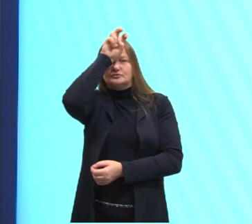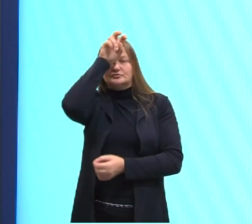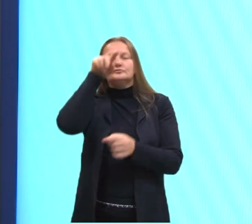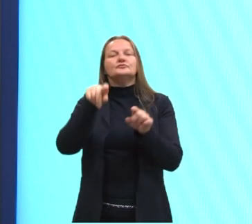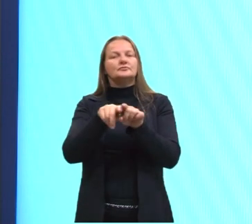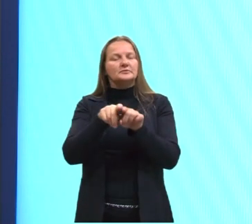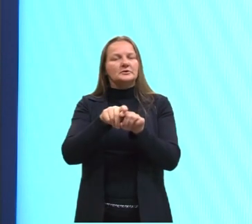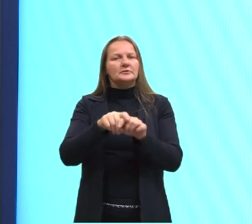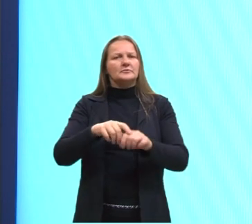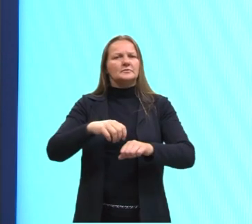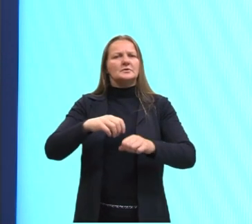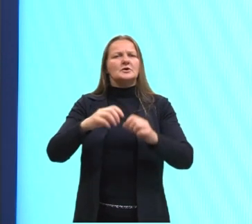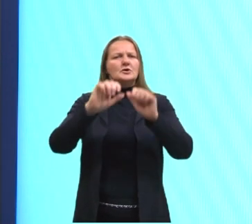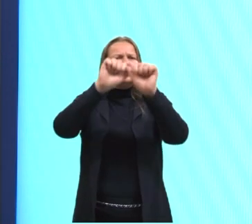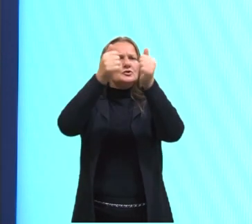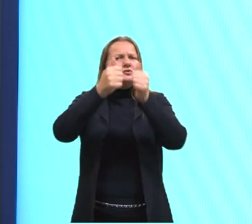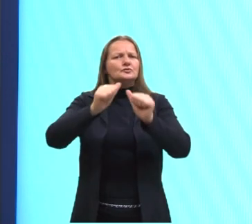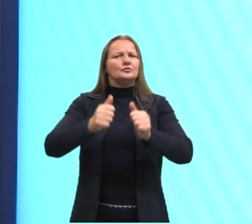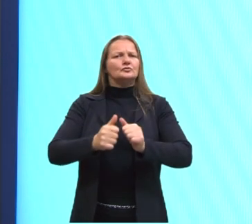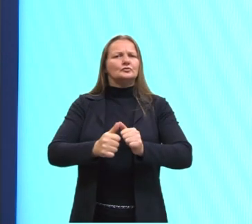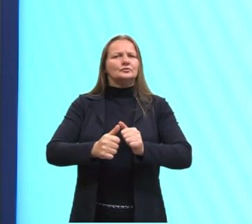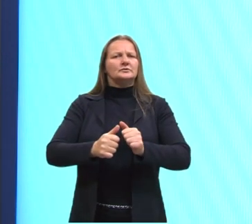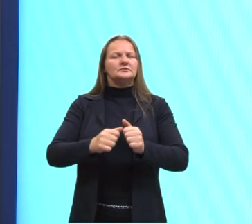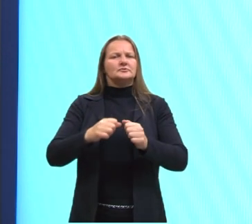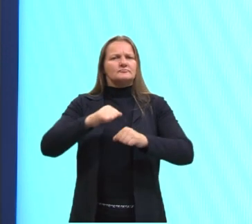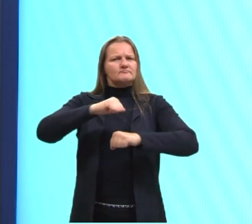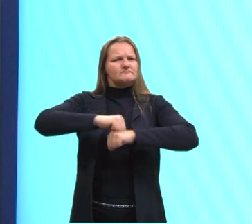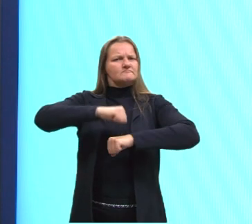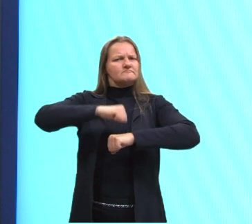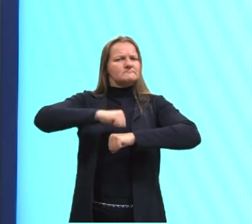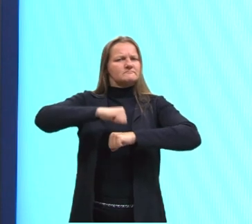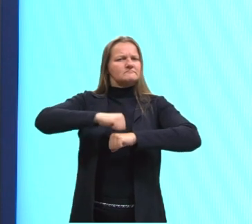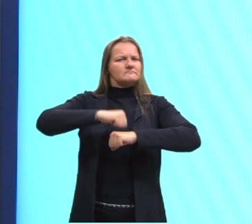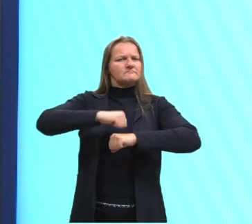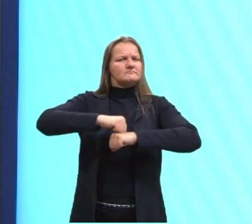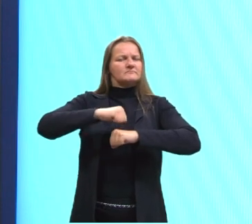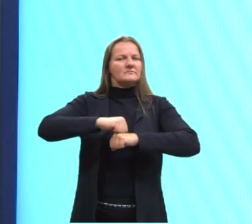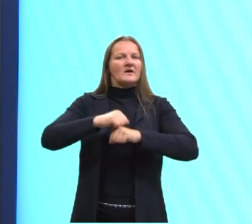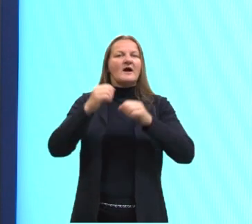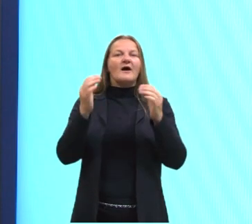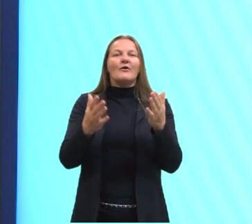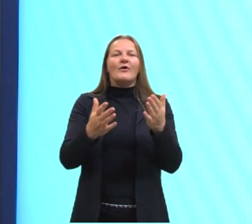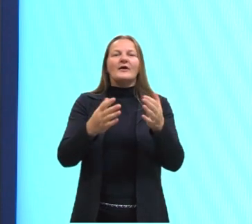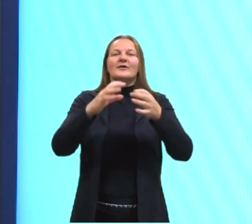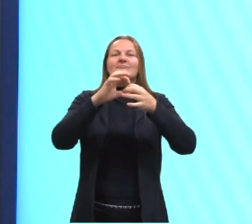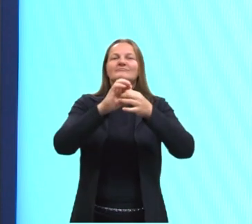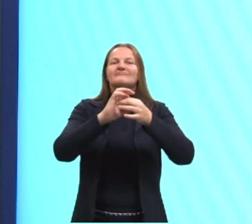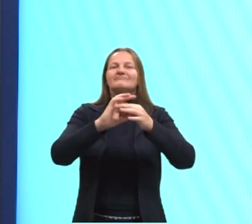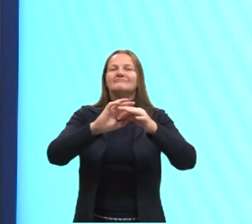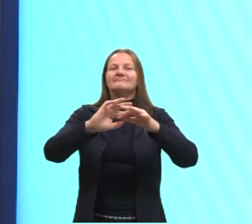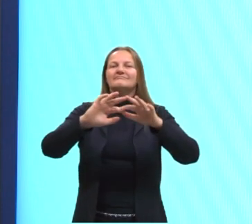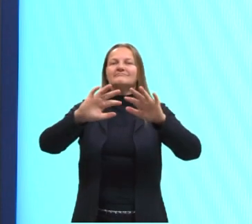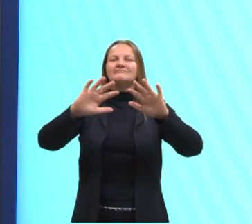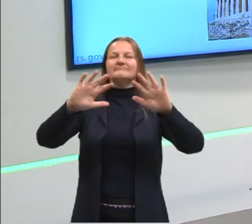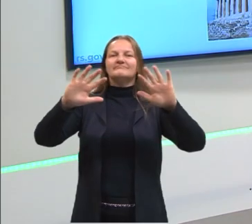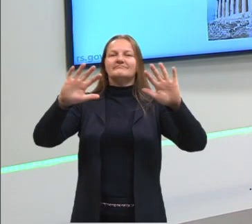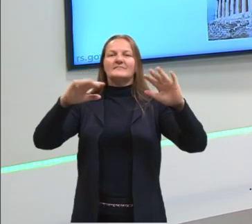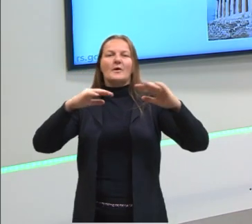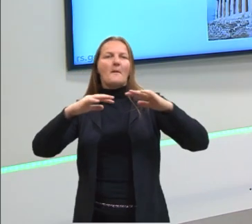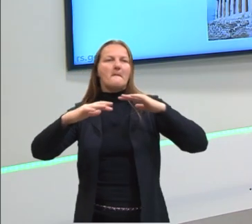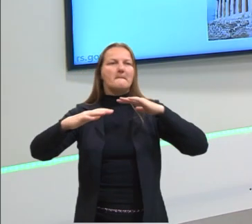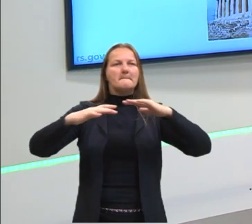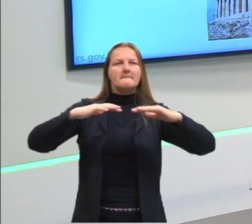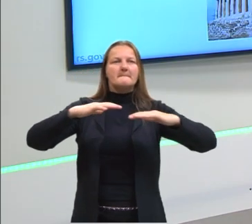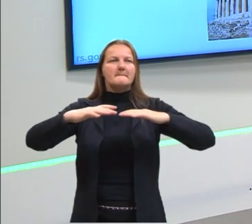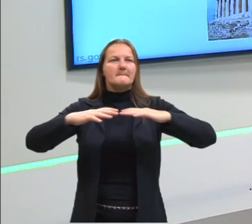mais rígidas, mais endurecidas. E aqui as esculturas começam a ganhar movimento.